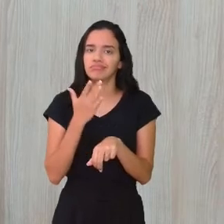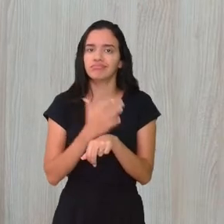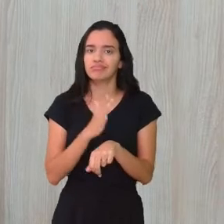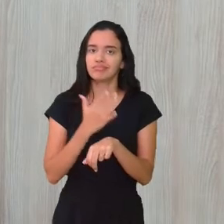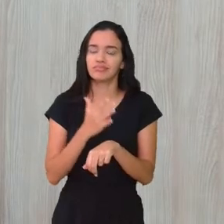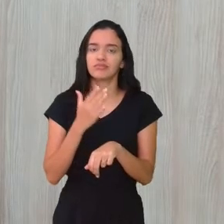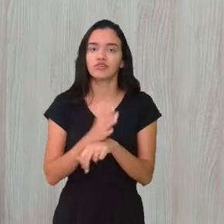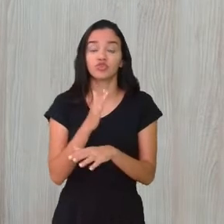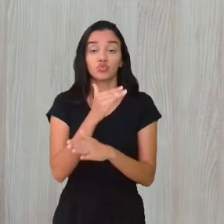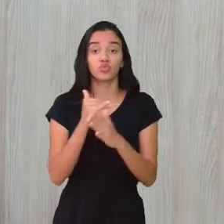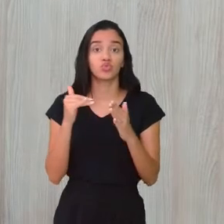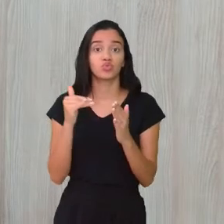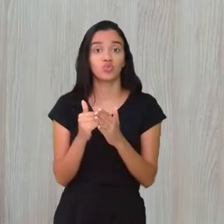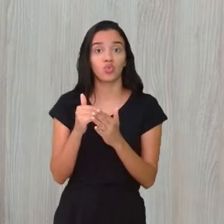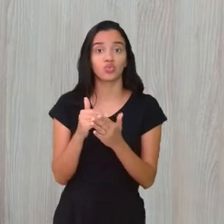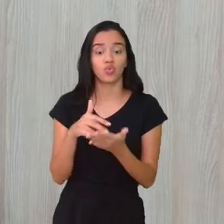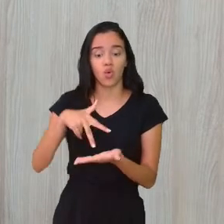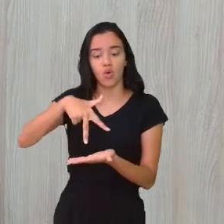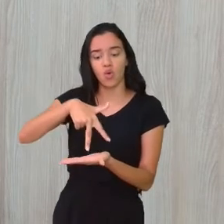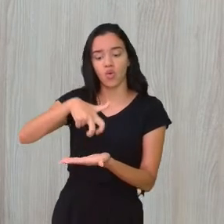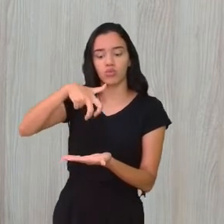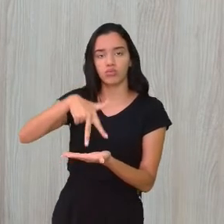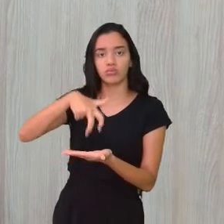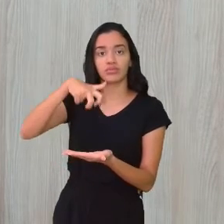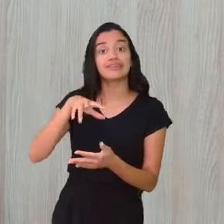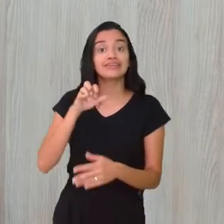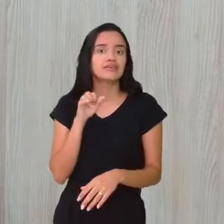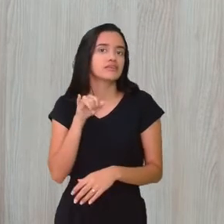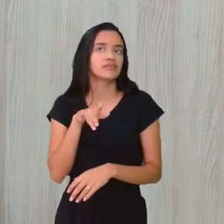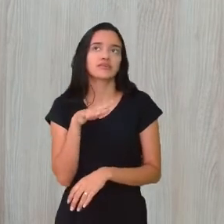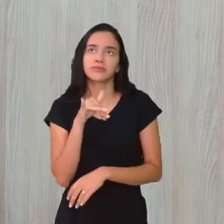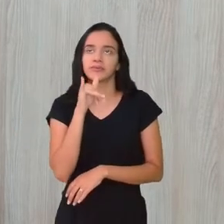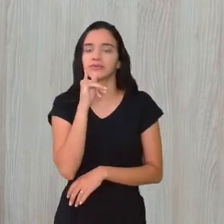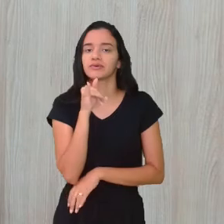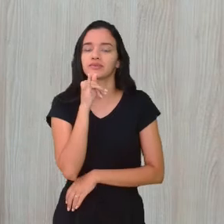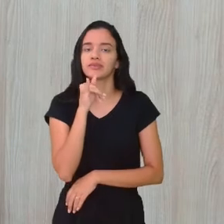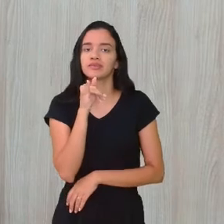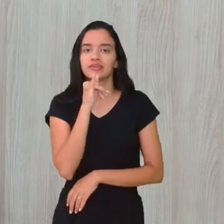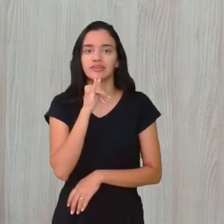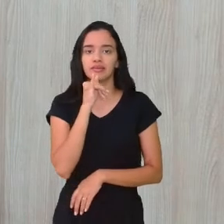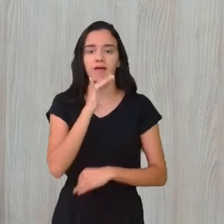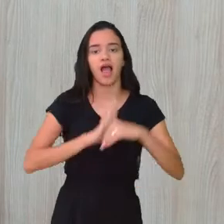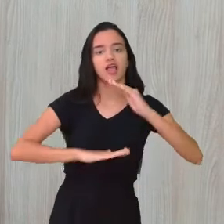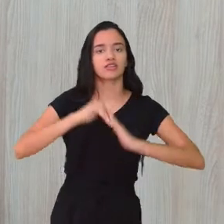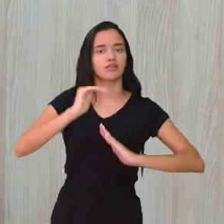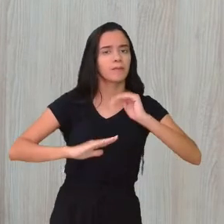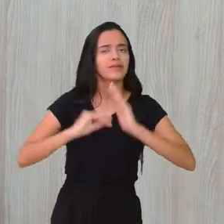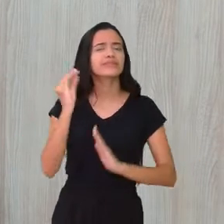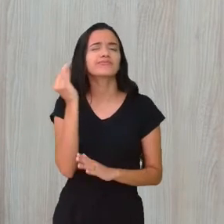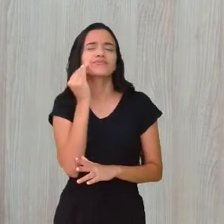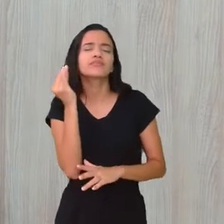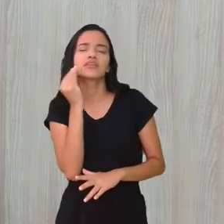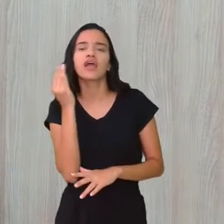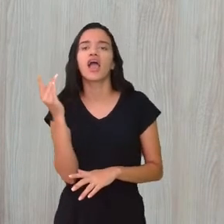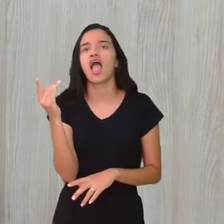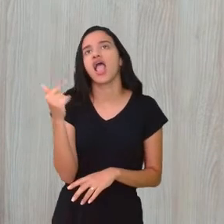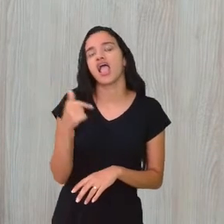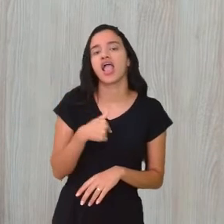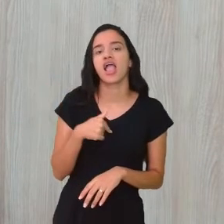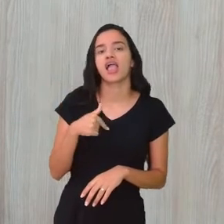fazer com os dois lados. Se vocês forem aí, por exemplo, testar as habilidades de vocês. Ah, eu sou